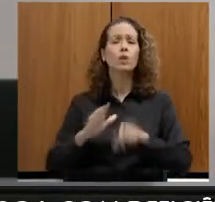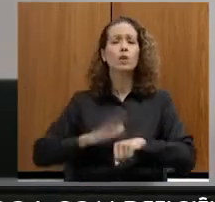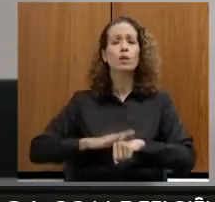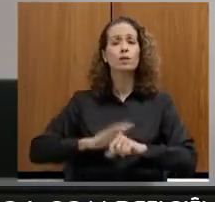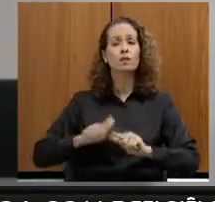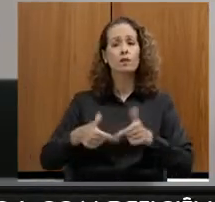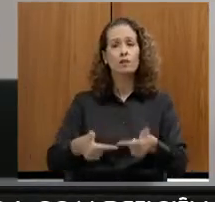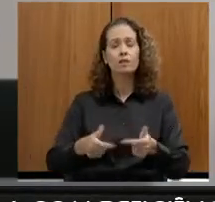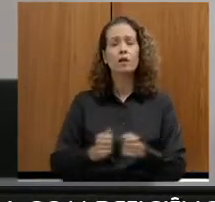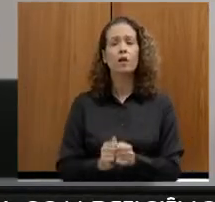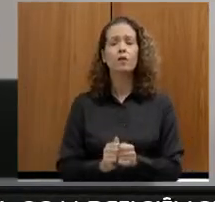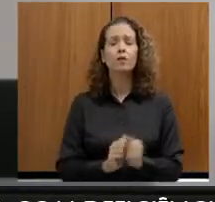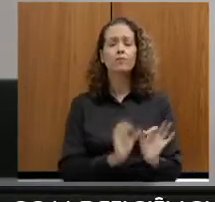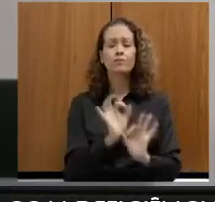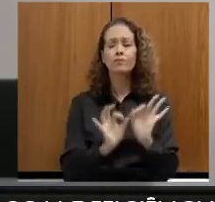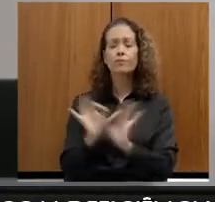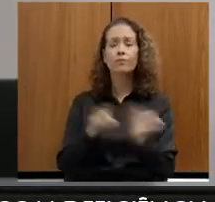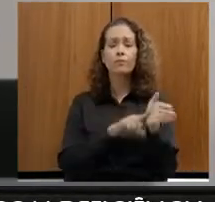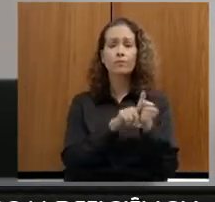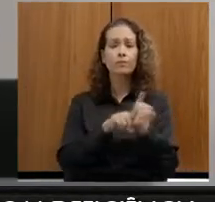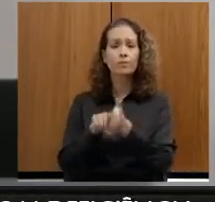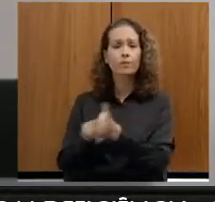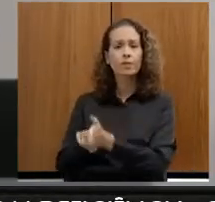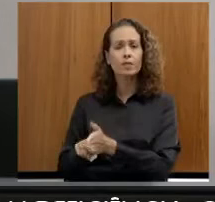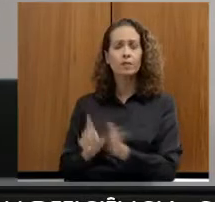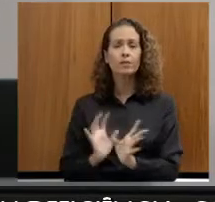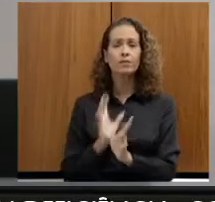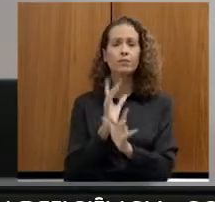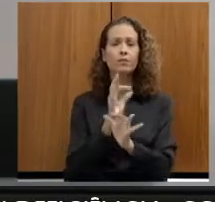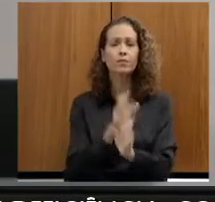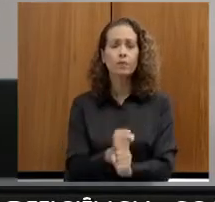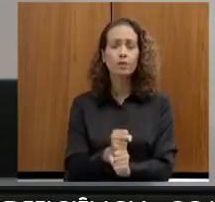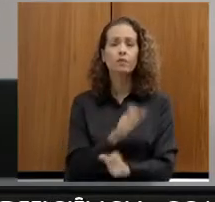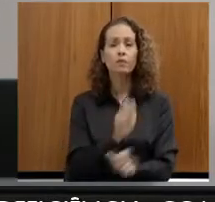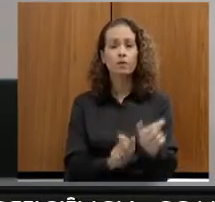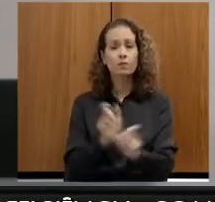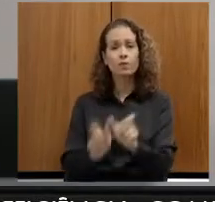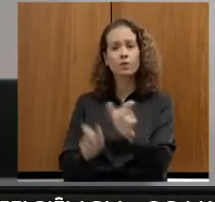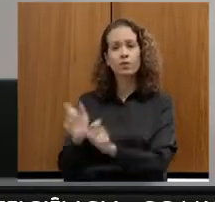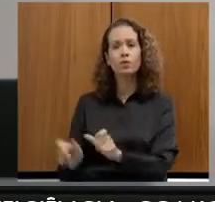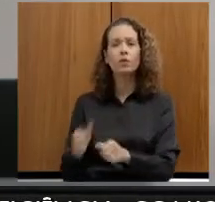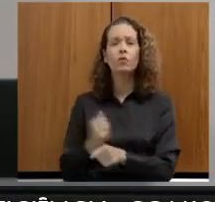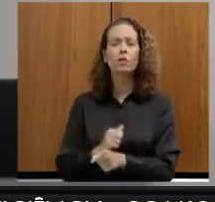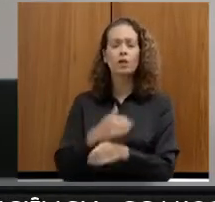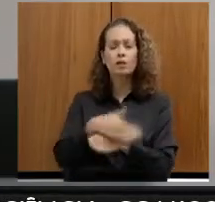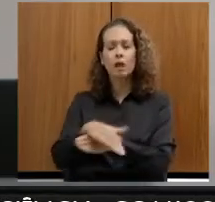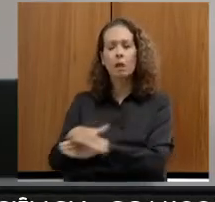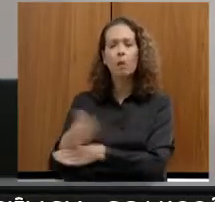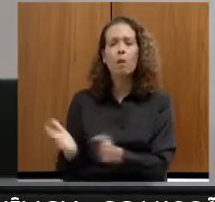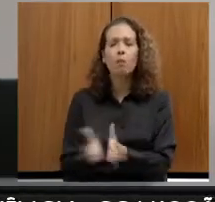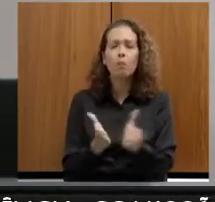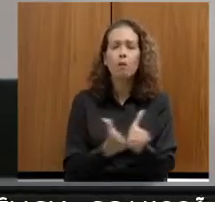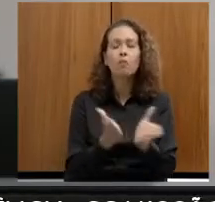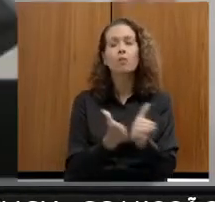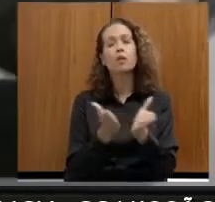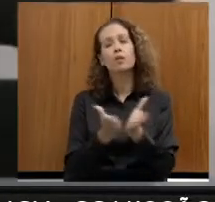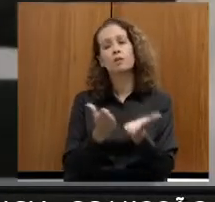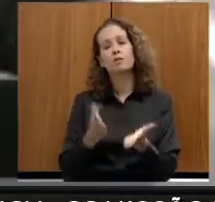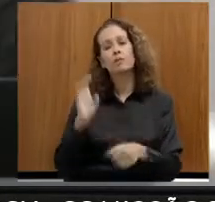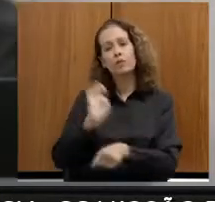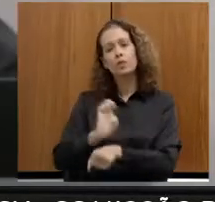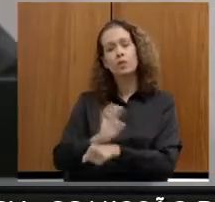de levantamento estatístico acerca da quantidade de pessoas em situação de rua no Estado de Minas Gerais.